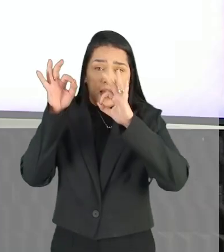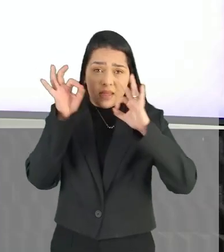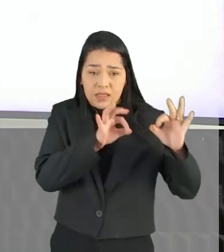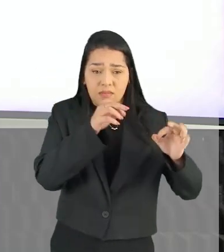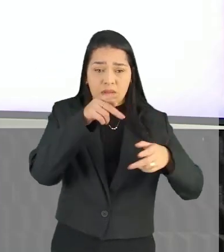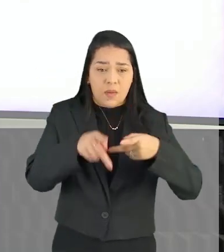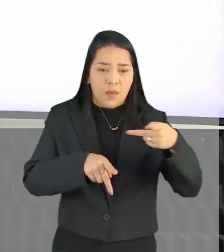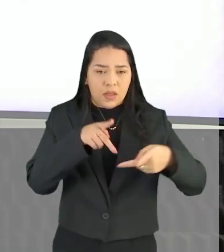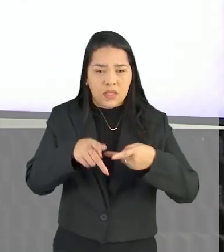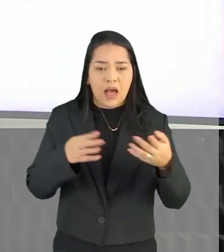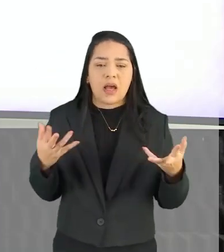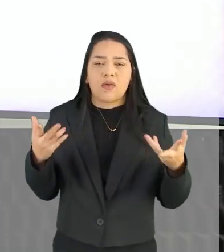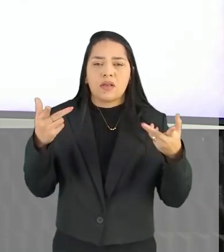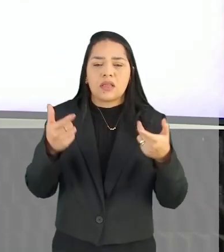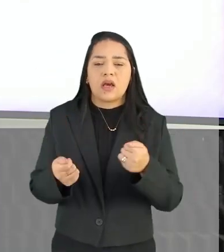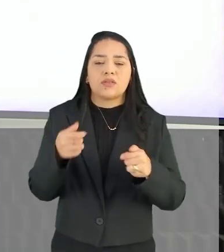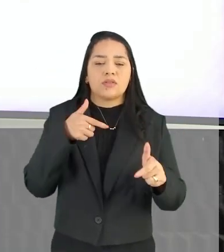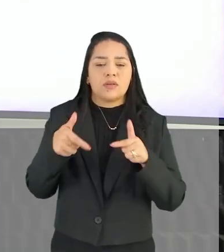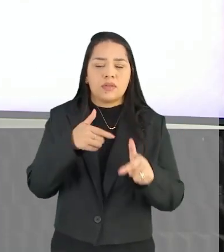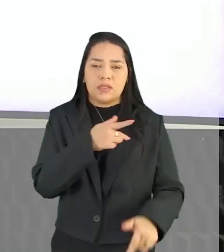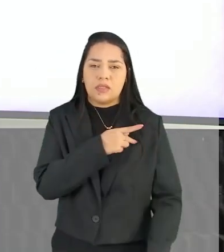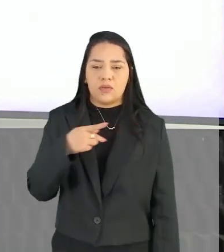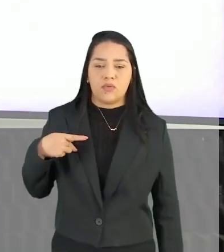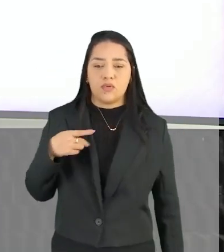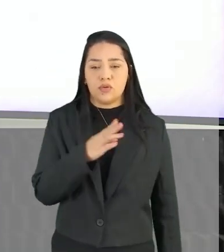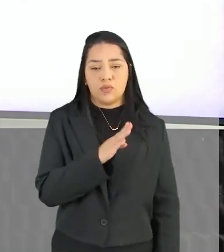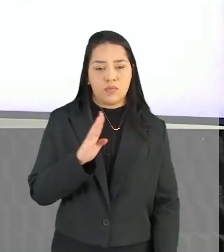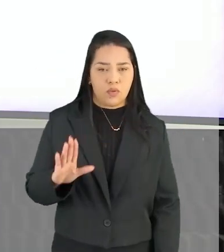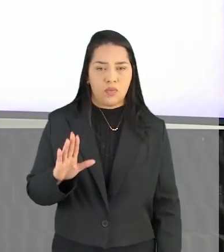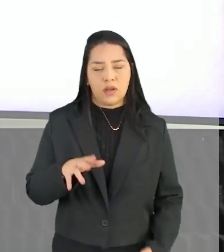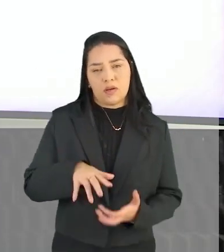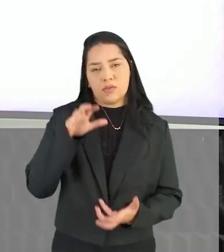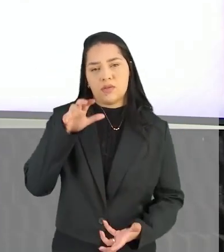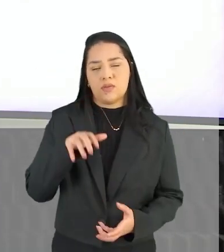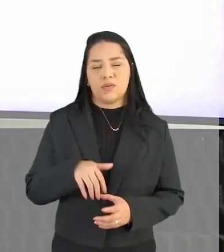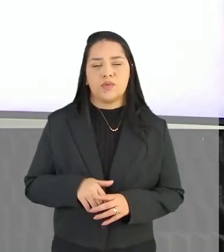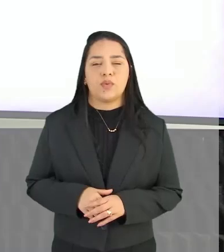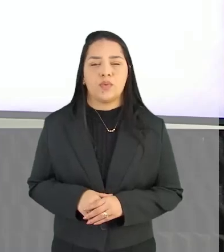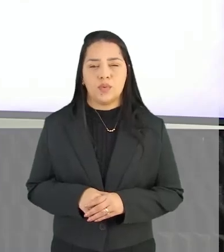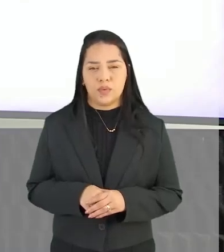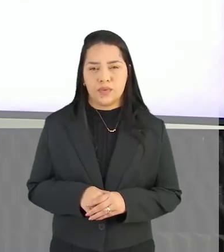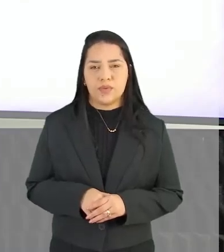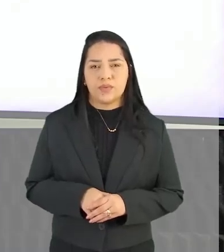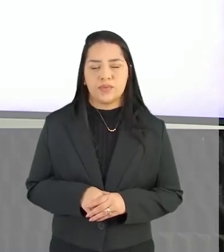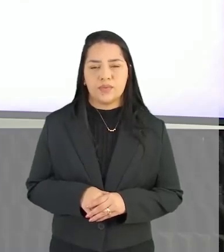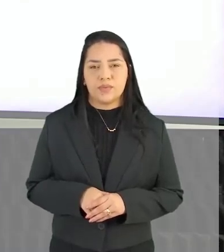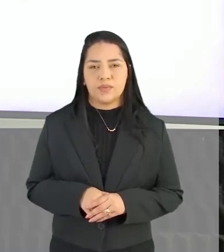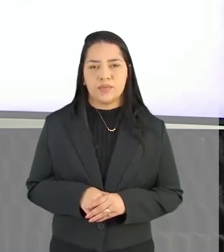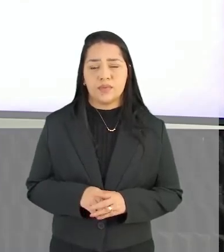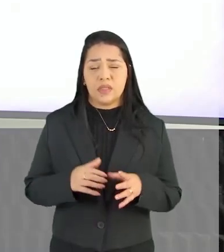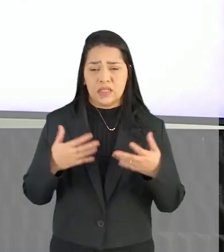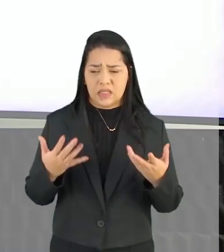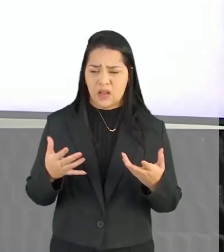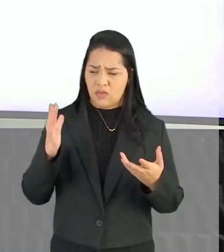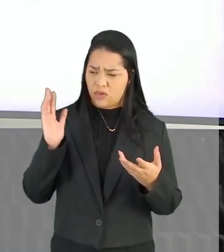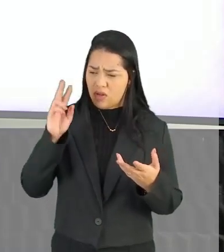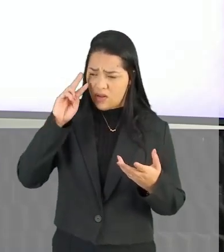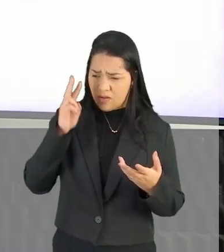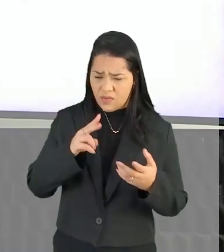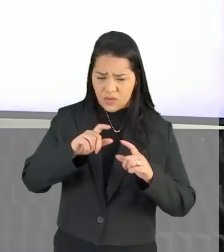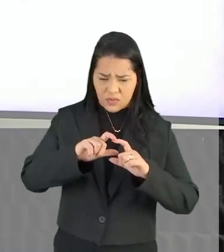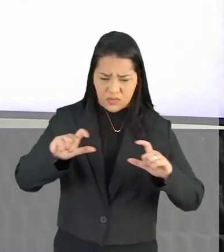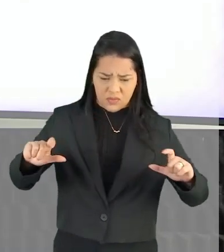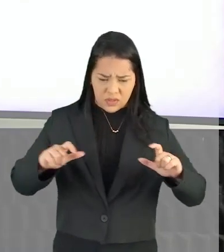atenção Da população Sobre a qualidade Do serviço de saúde Pública Para o idoso Então a gente vê lá O